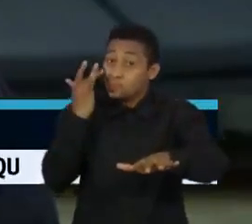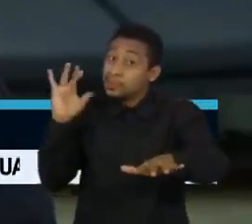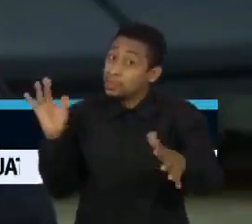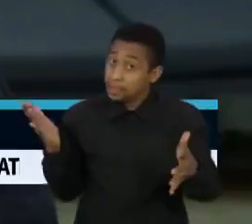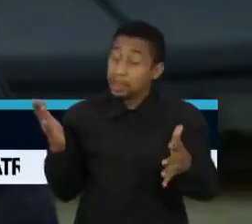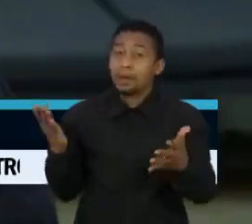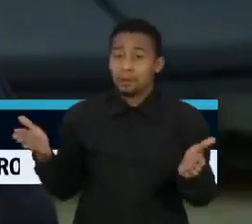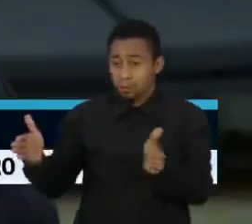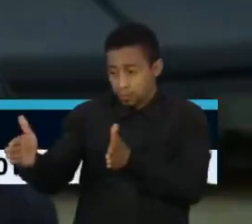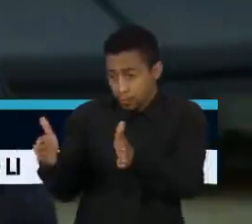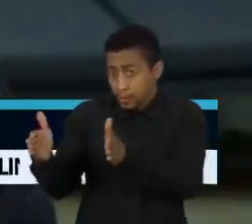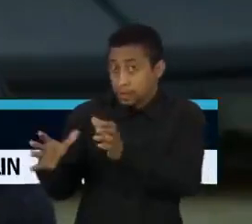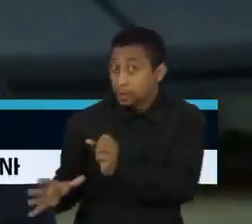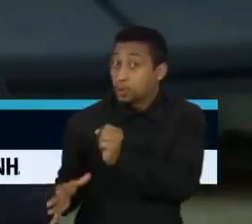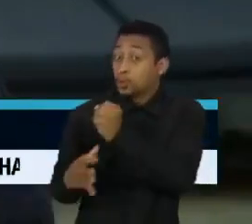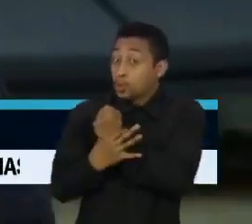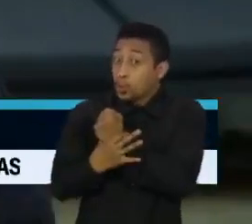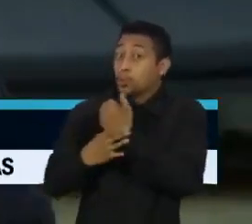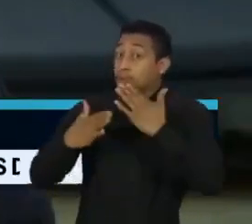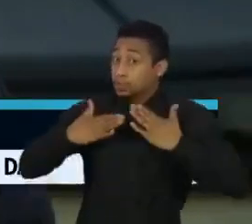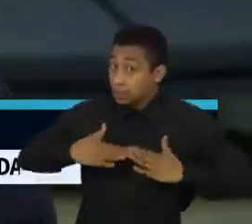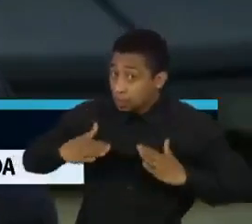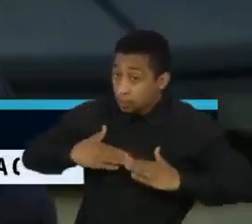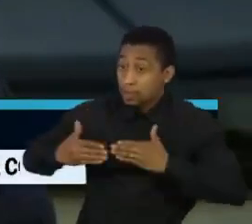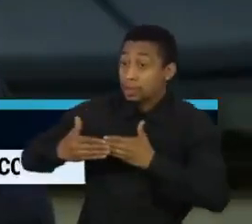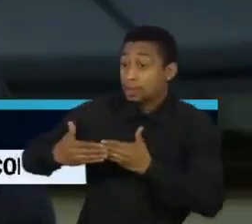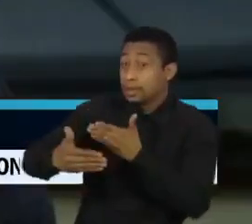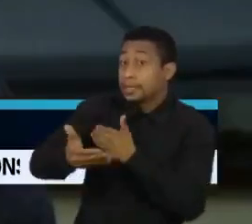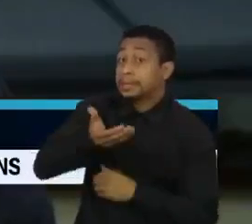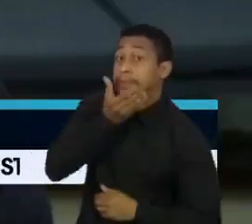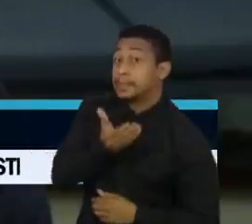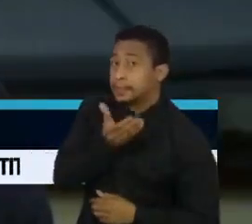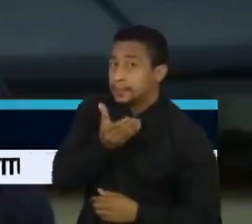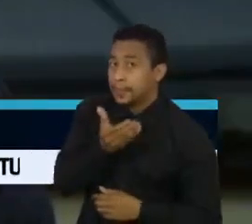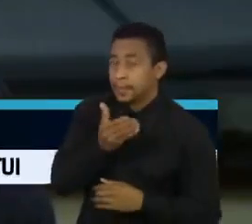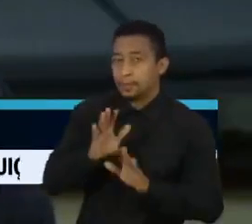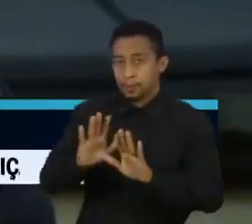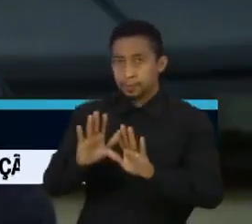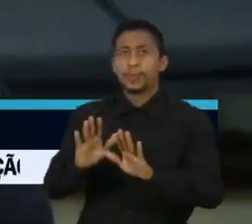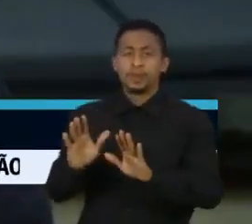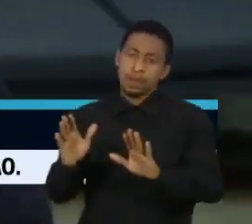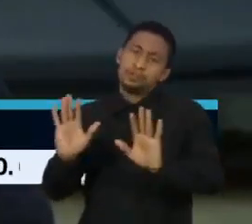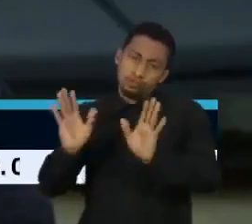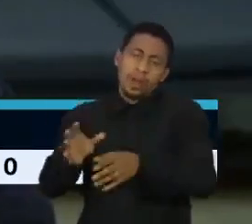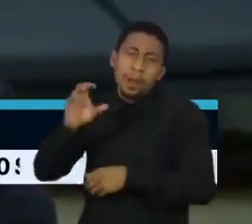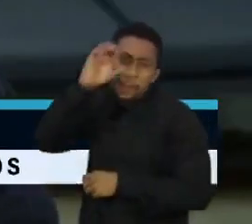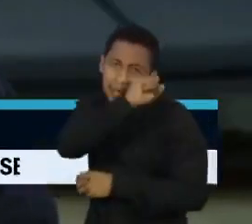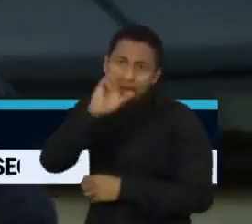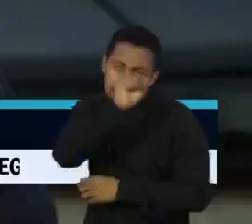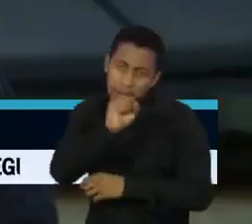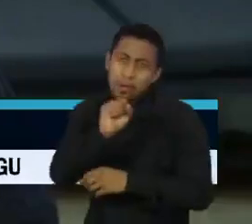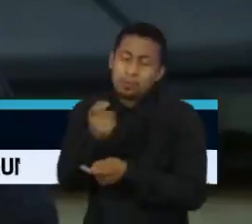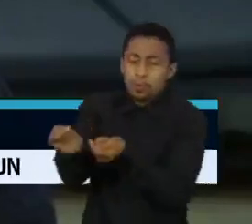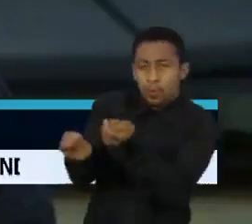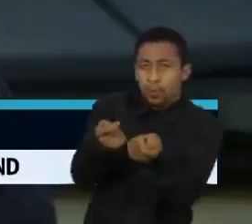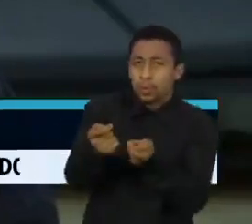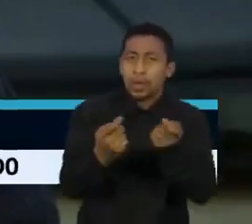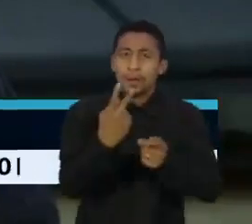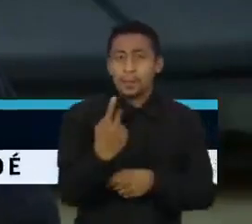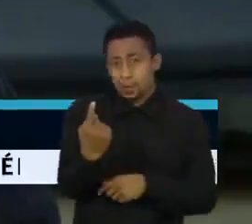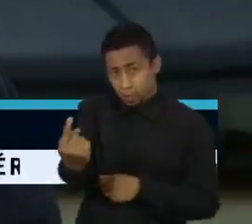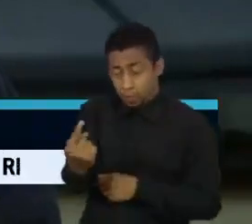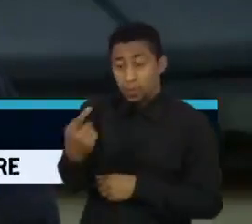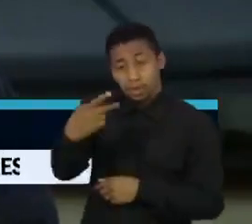tranquilo para a gente aqui no Brasil é mais perto do fim do ano quando já aprendemos a conviver com a Delta e já vimos do que ela é capaz na população